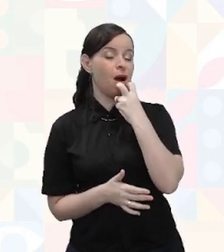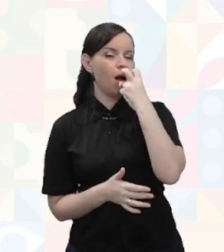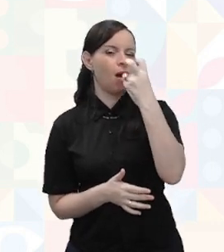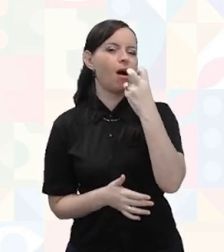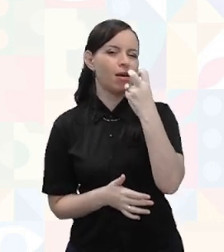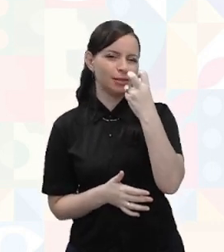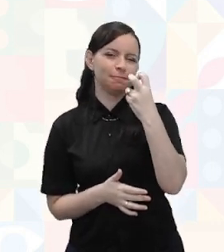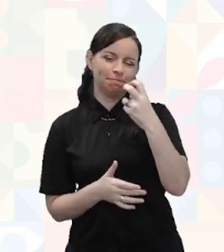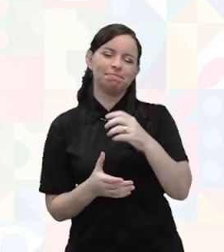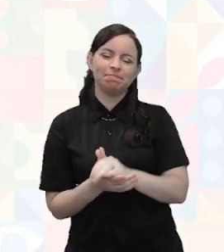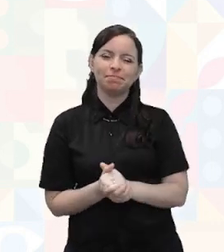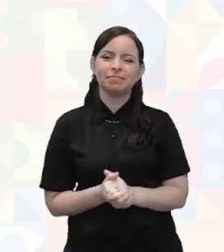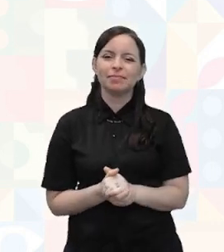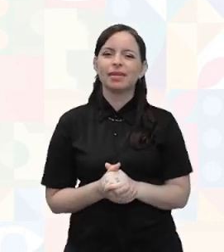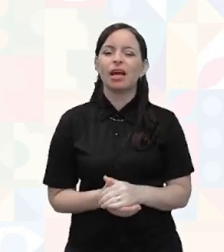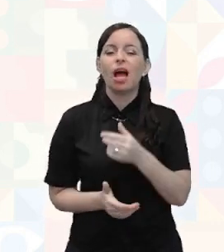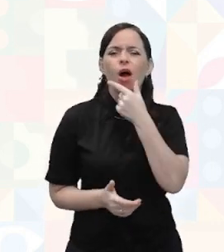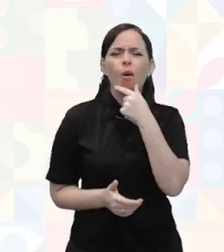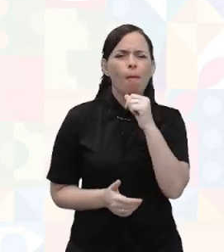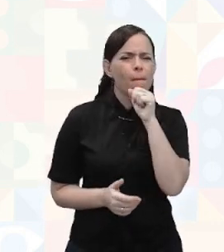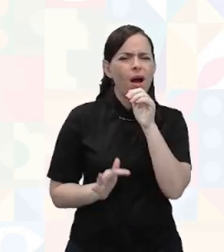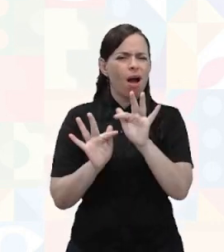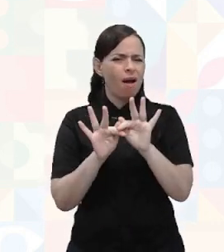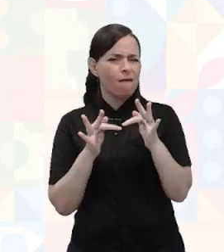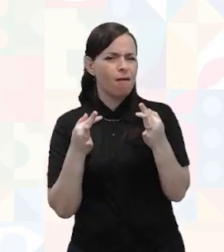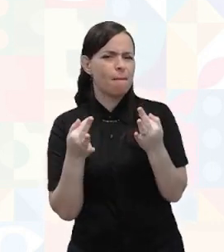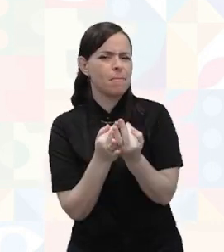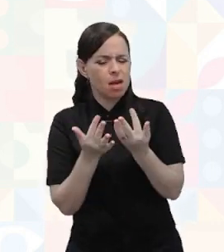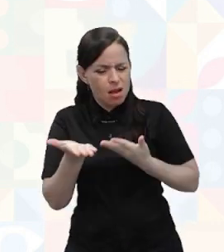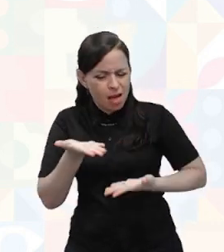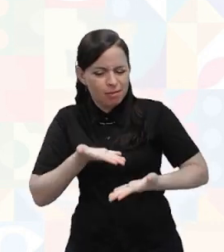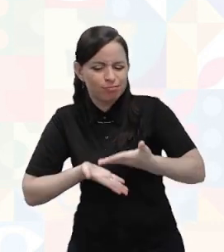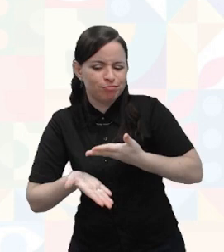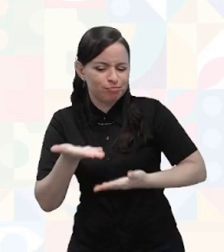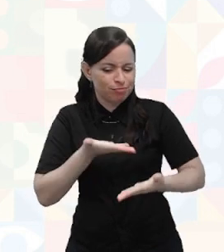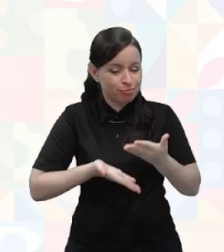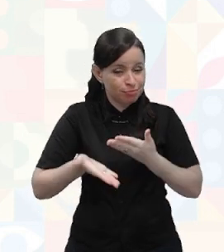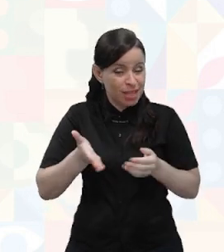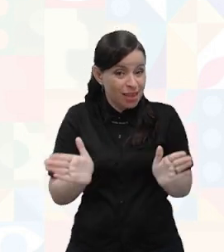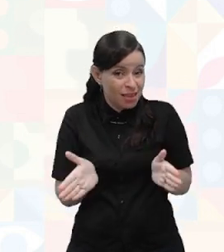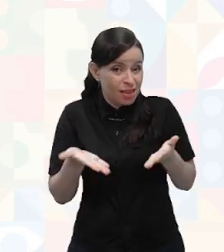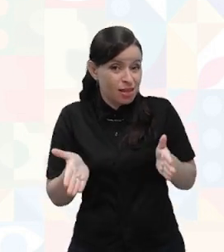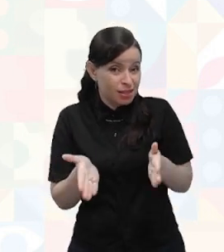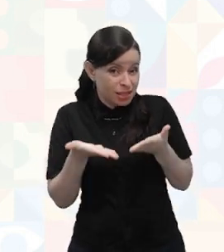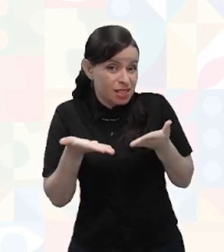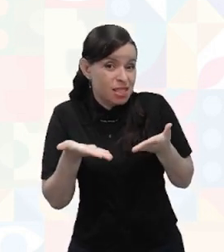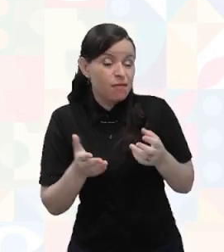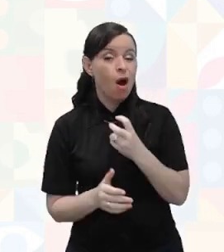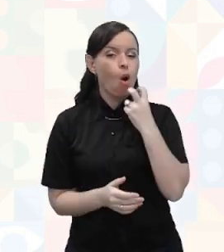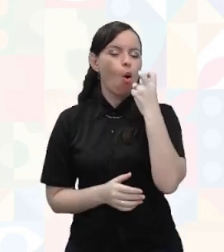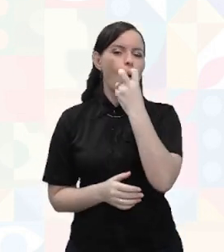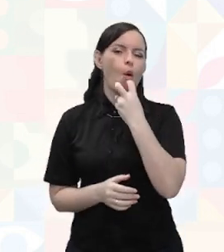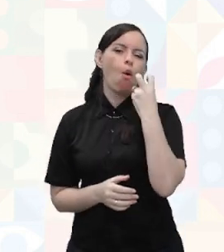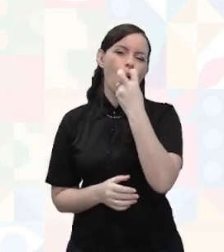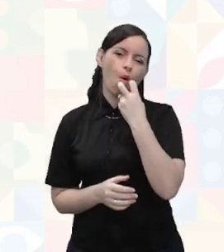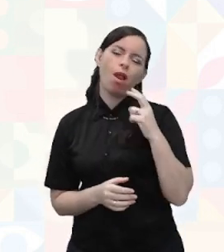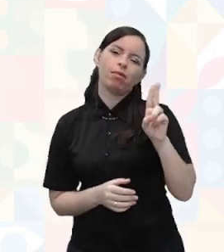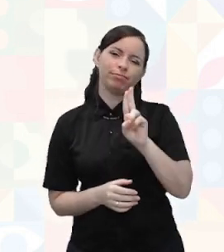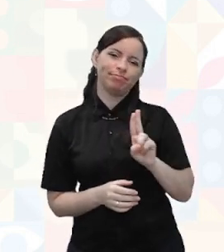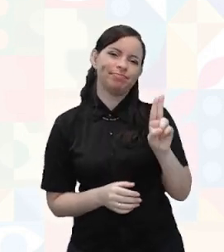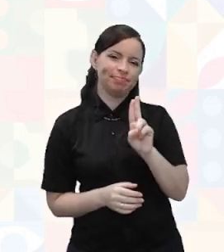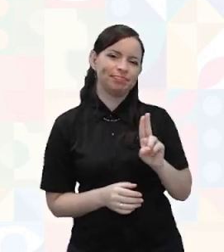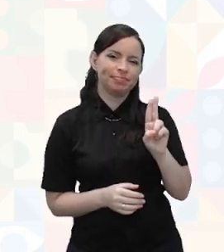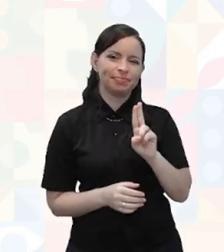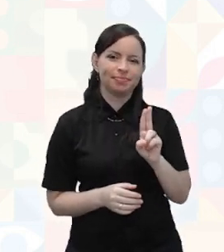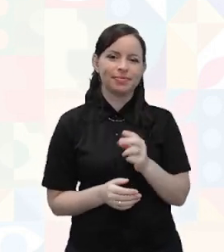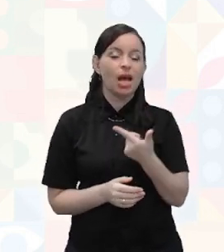pais, pessoas, familiares, que querem que os seus filhos aprendam a oralidade, aprendam como os outros. E você vai ver